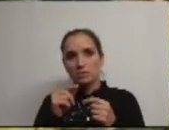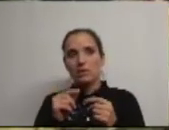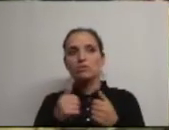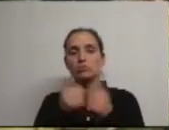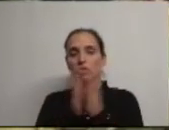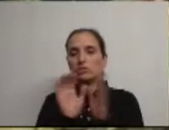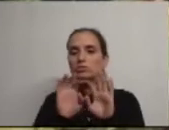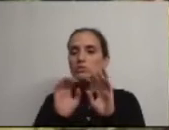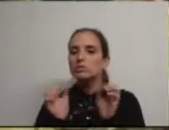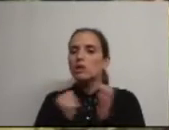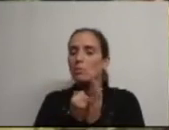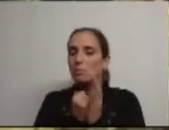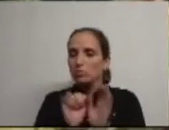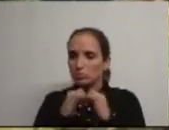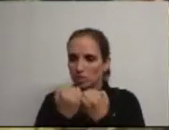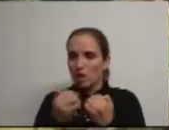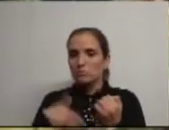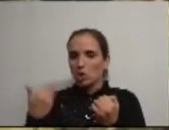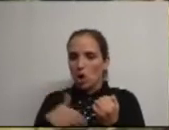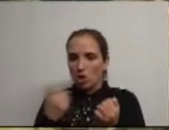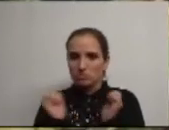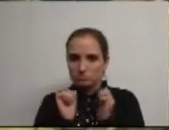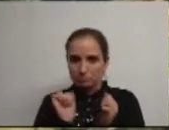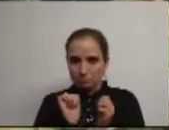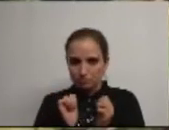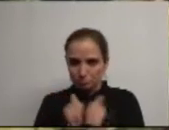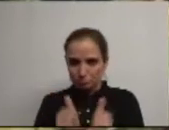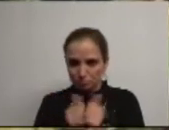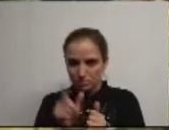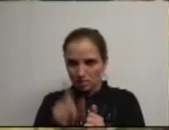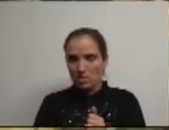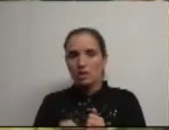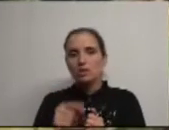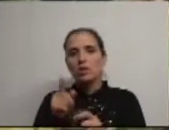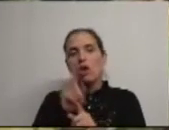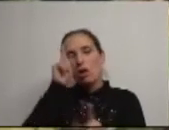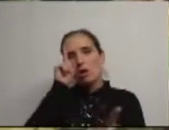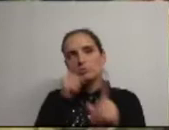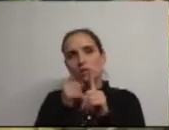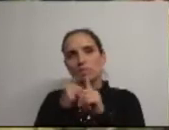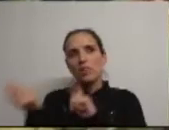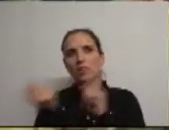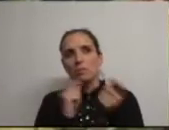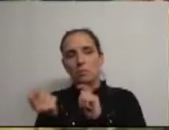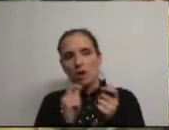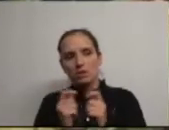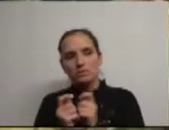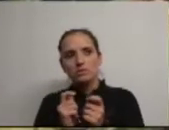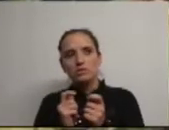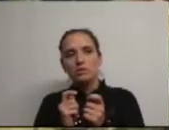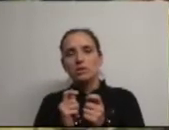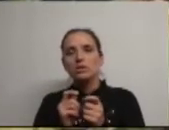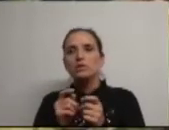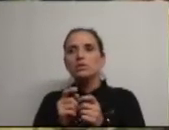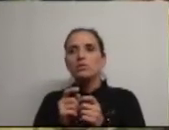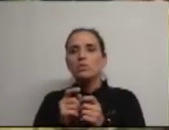Solidariedade, a União das Misericórdias e a União das Mutualidades, e visa debater a cooperação entre o poder local